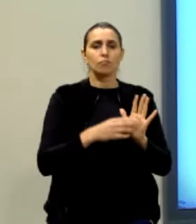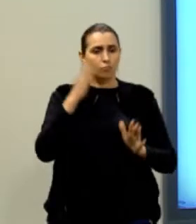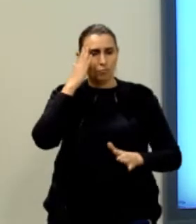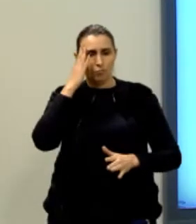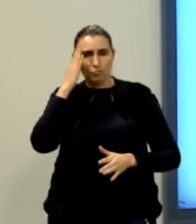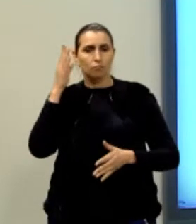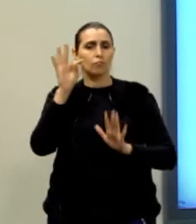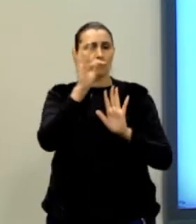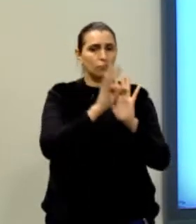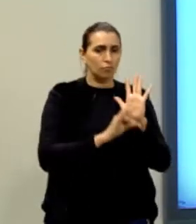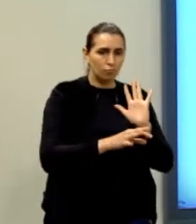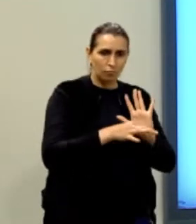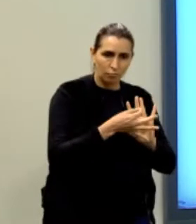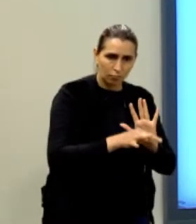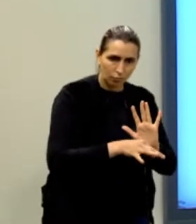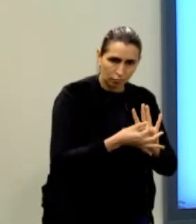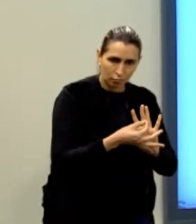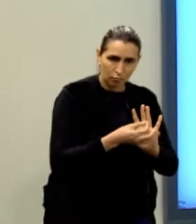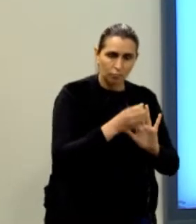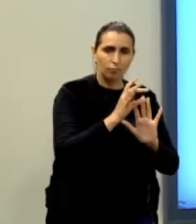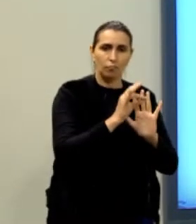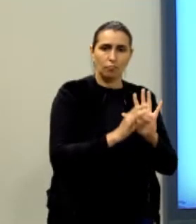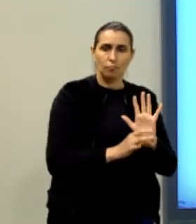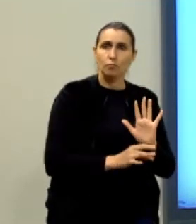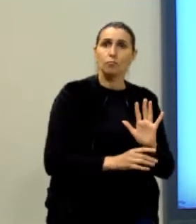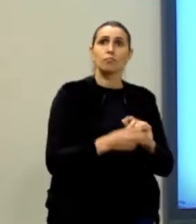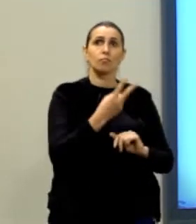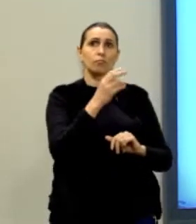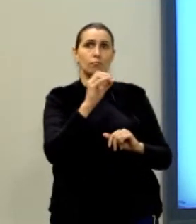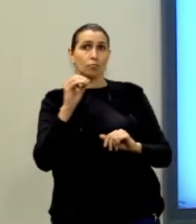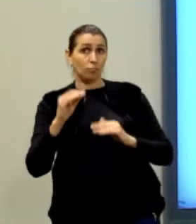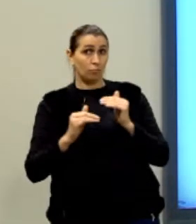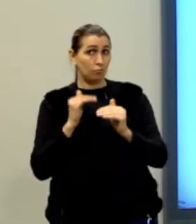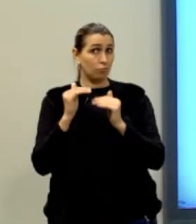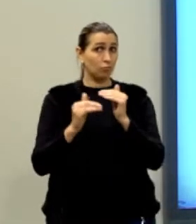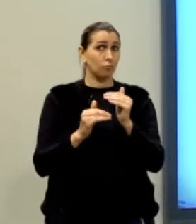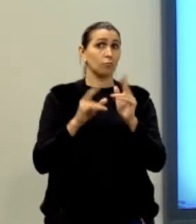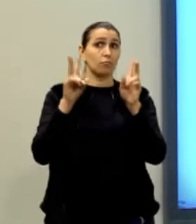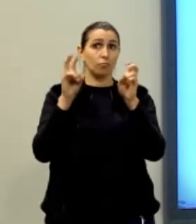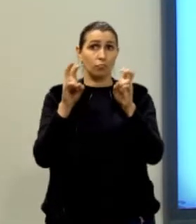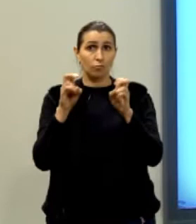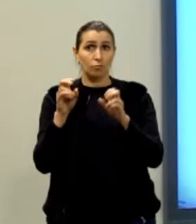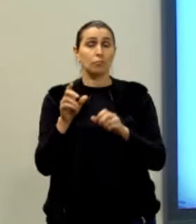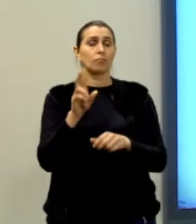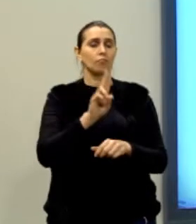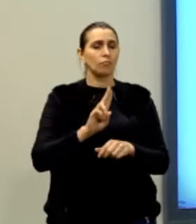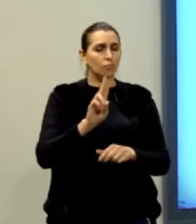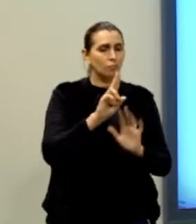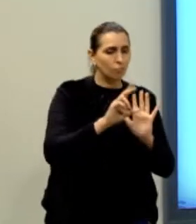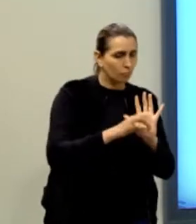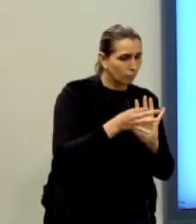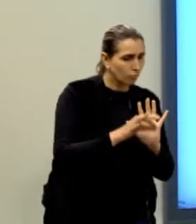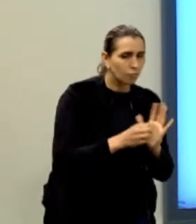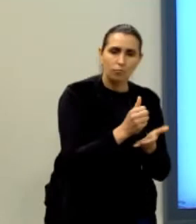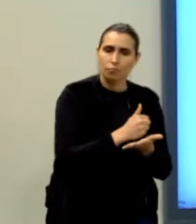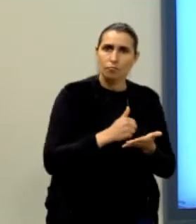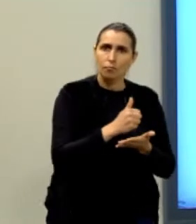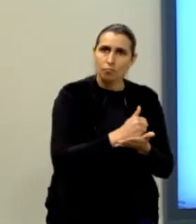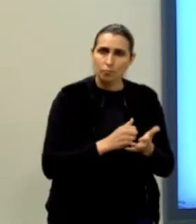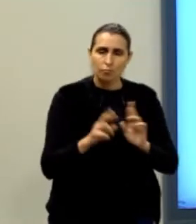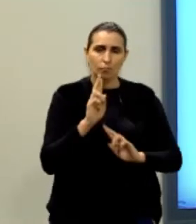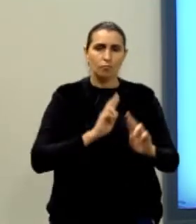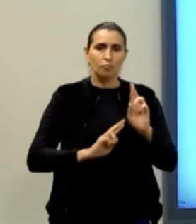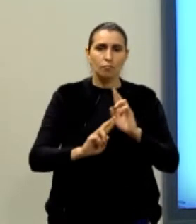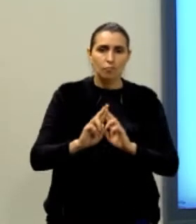texto dissertativo argumentativo e 200, desenvolve o tema por meio de argumentação consistente a partir de um